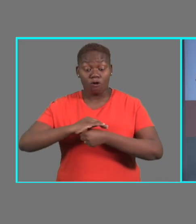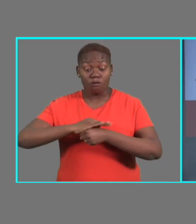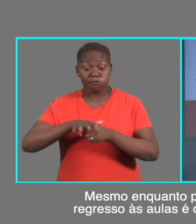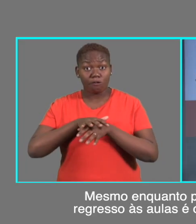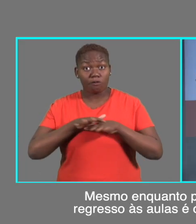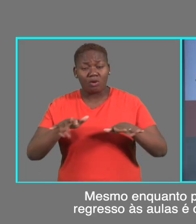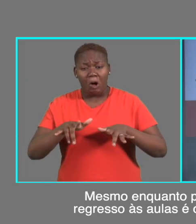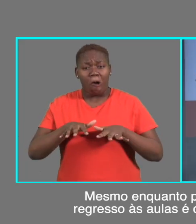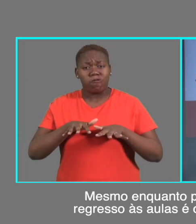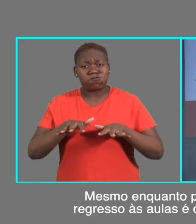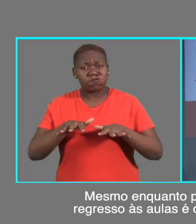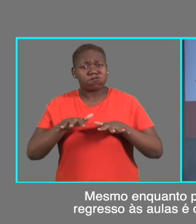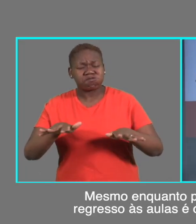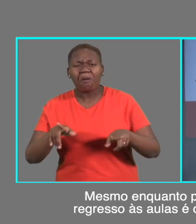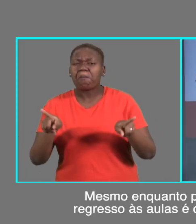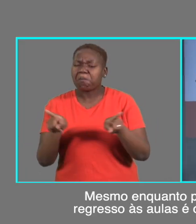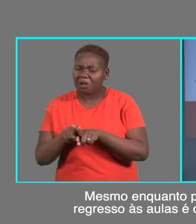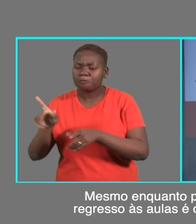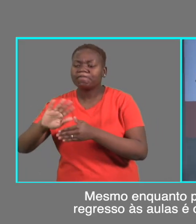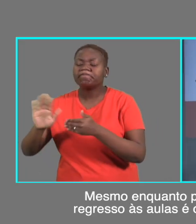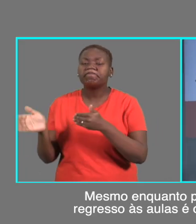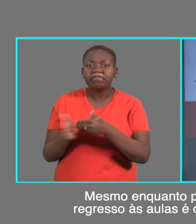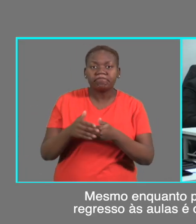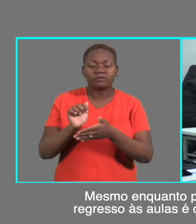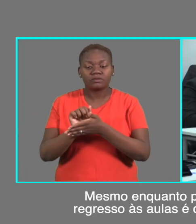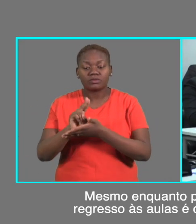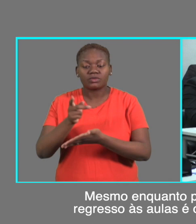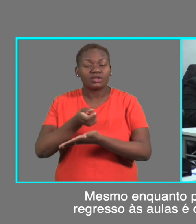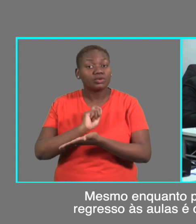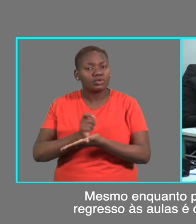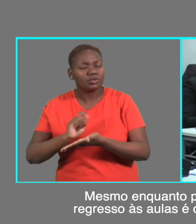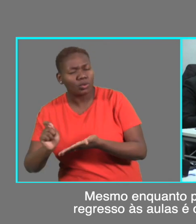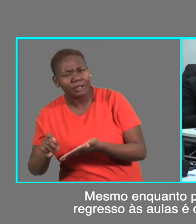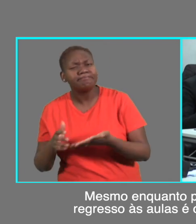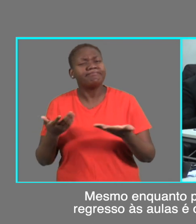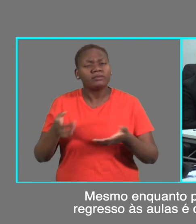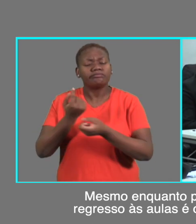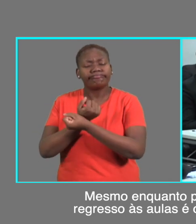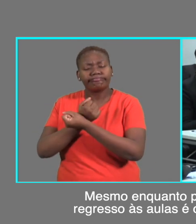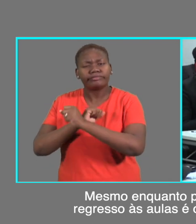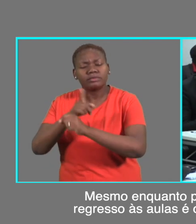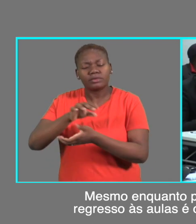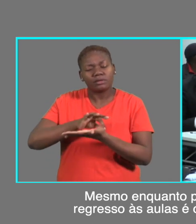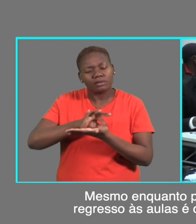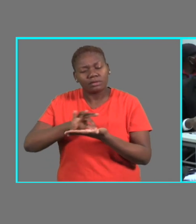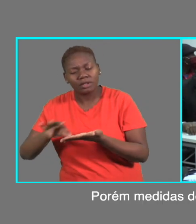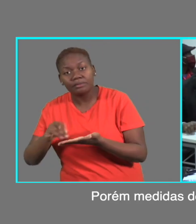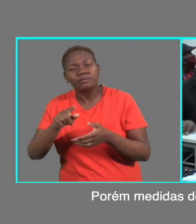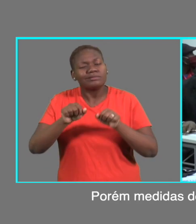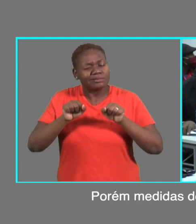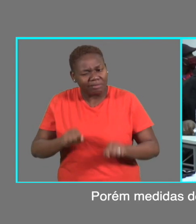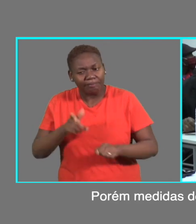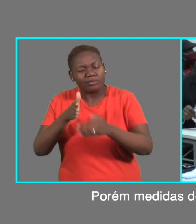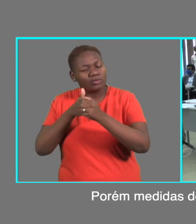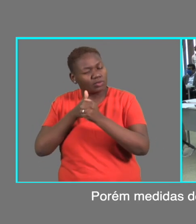Mesmo quando prevalece a pandemia da Covid-19, o regresso às aulas é cada vez mais certo em Moçambique, porém